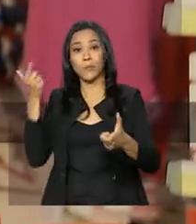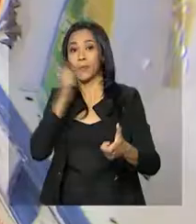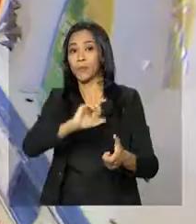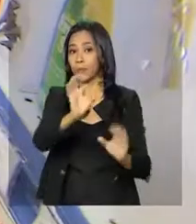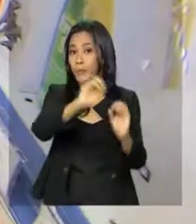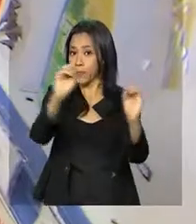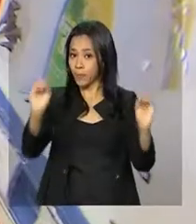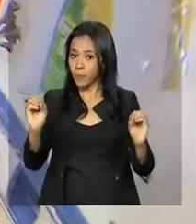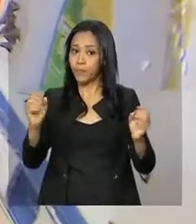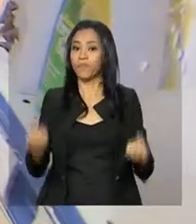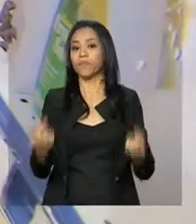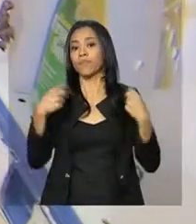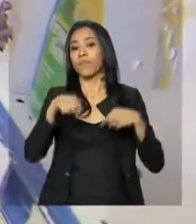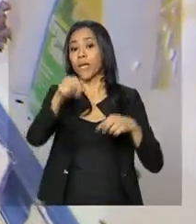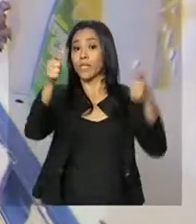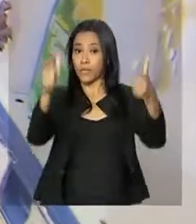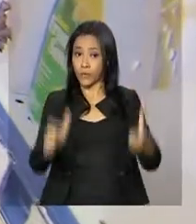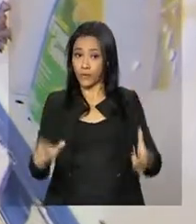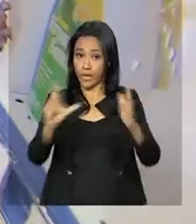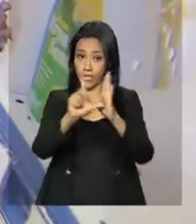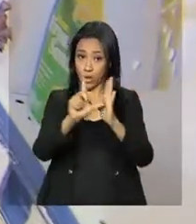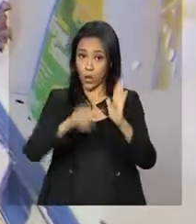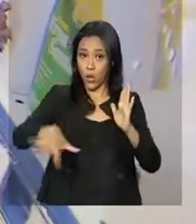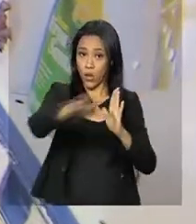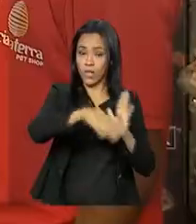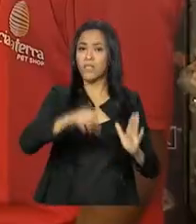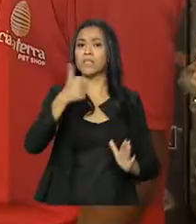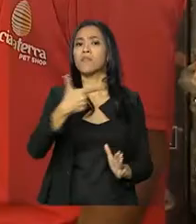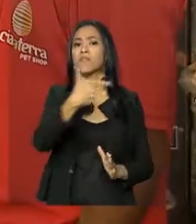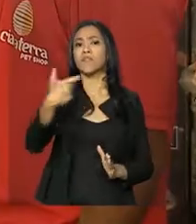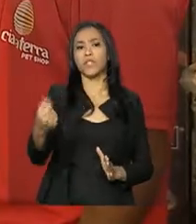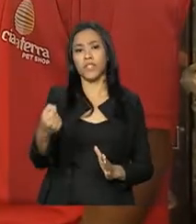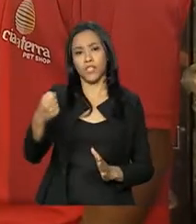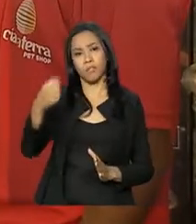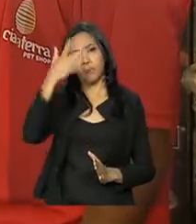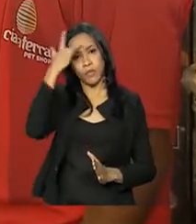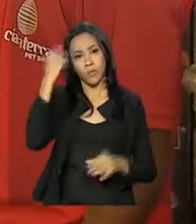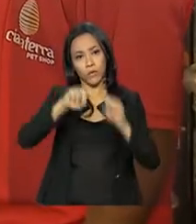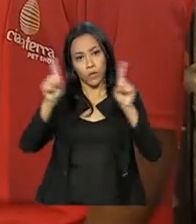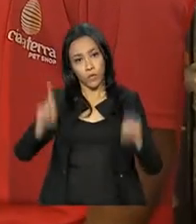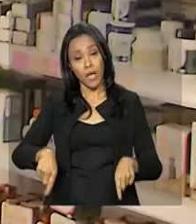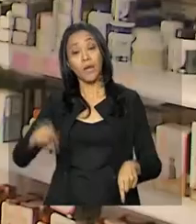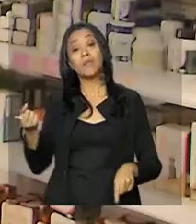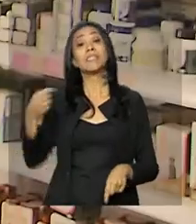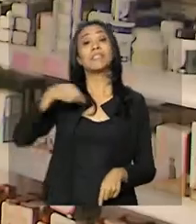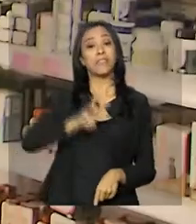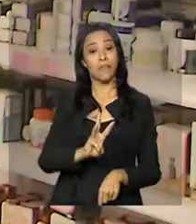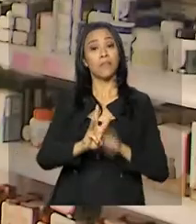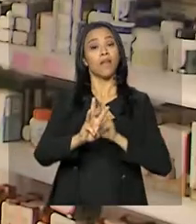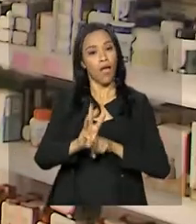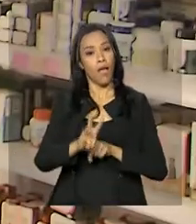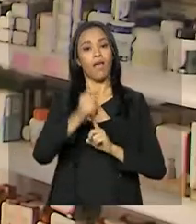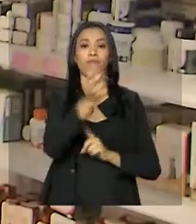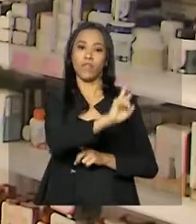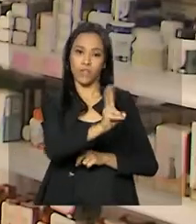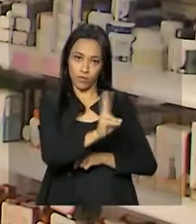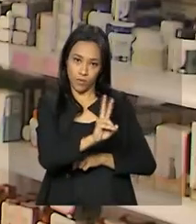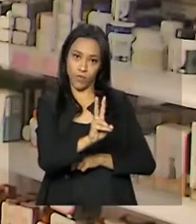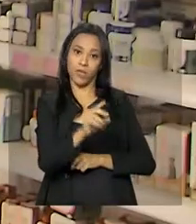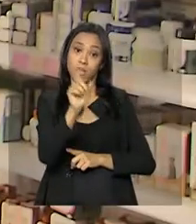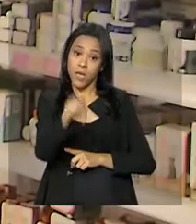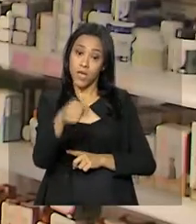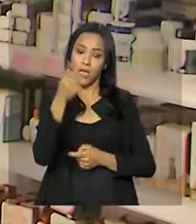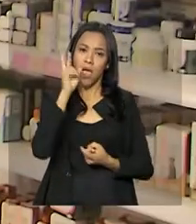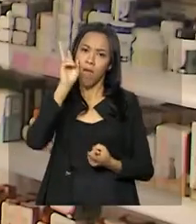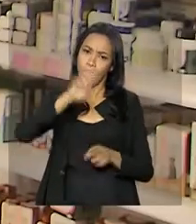A Pet Shop tem 120 funcionários. Três deles são venezuelanos. A empresária conta que foi a história de